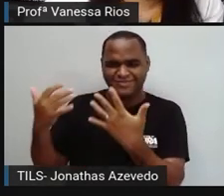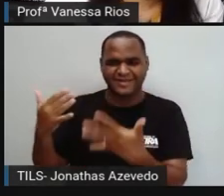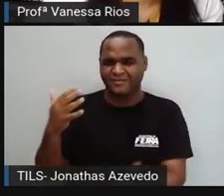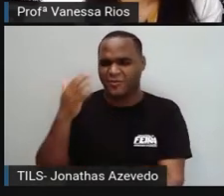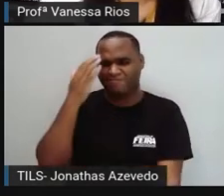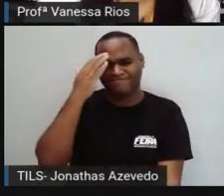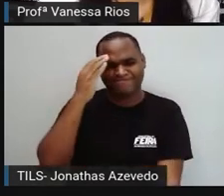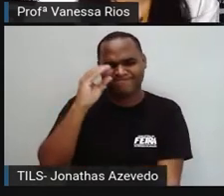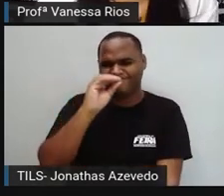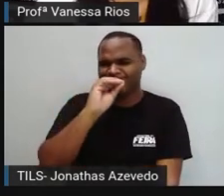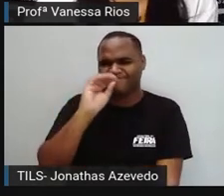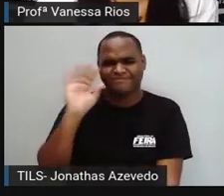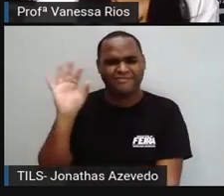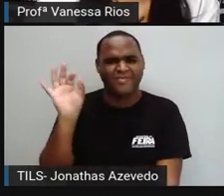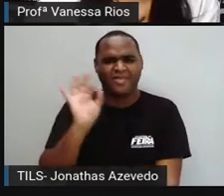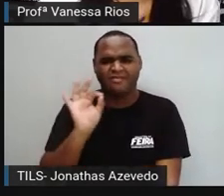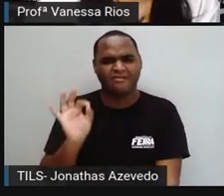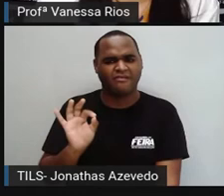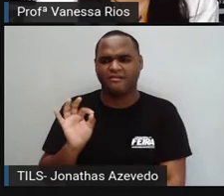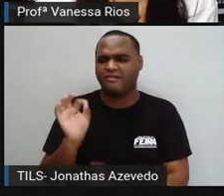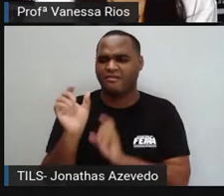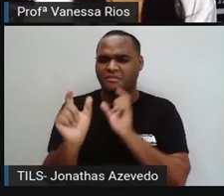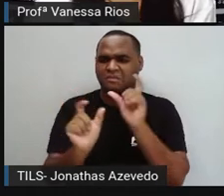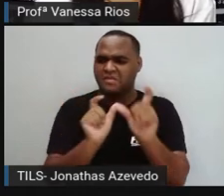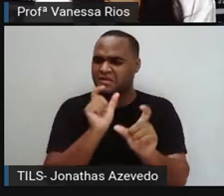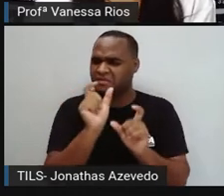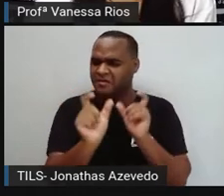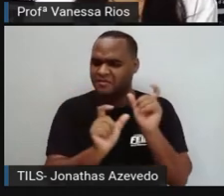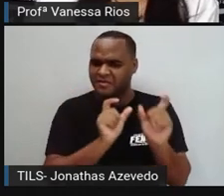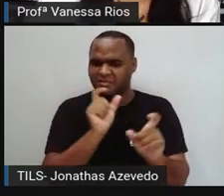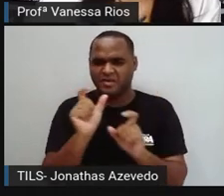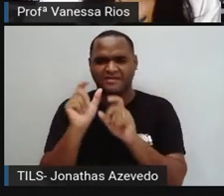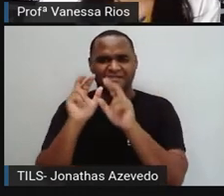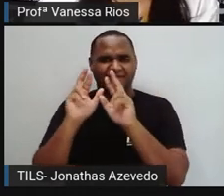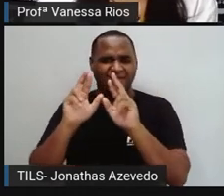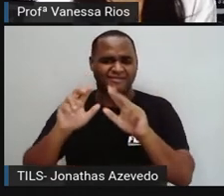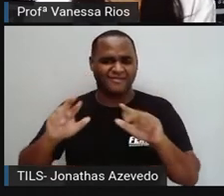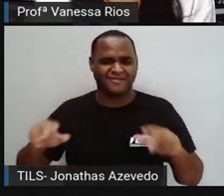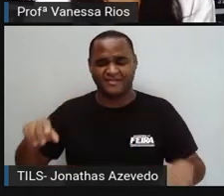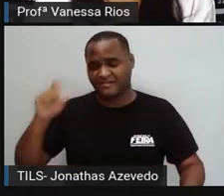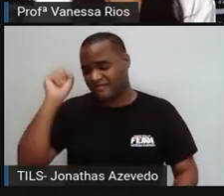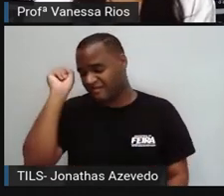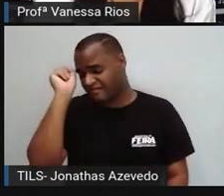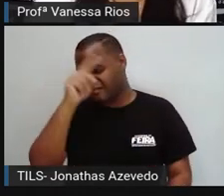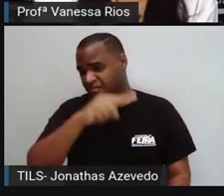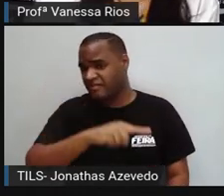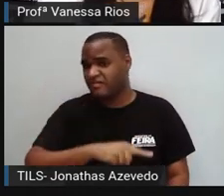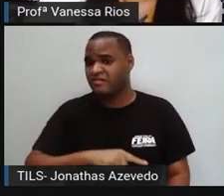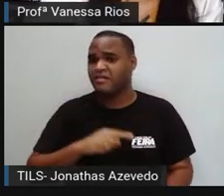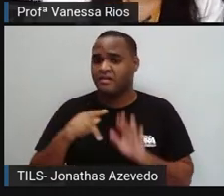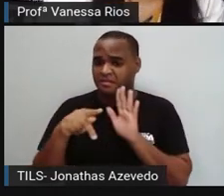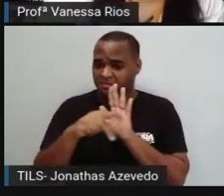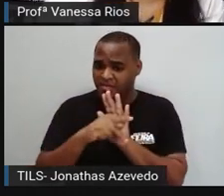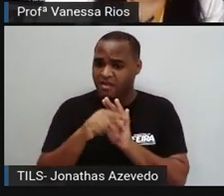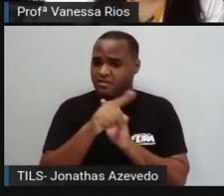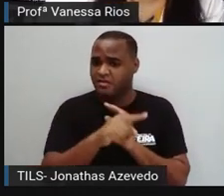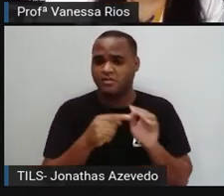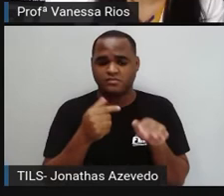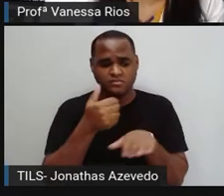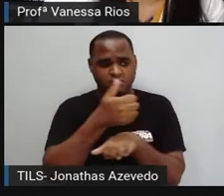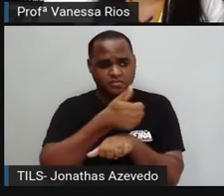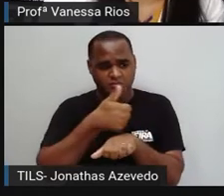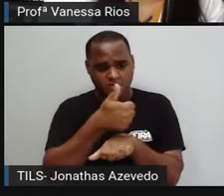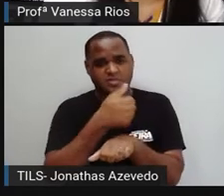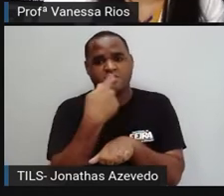comunicou? Porque existem aí nesse processo de comunicação, palavras e expressões que são próprias da linguagem